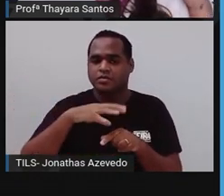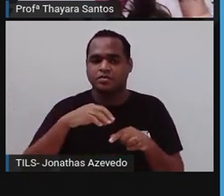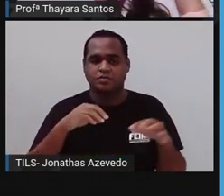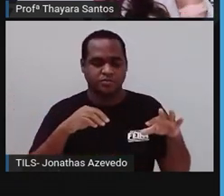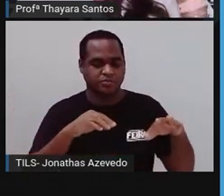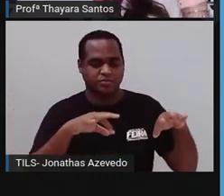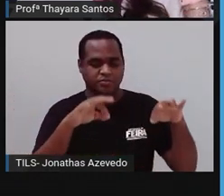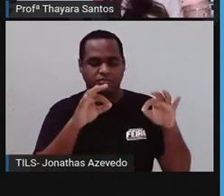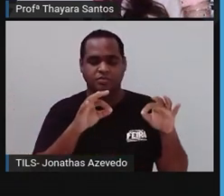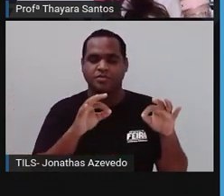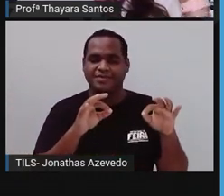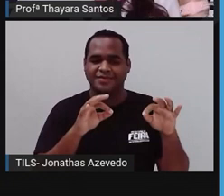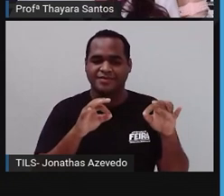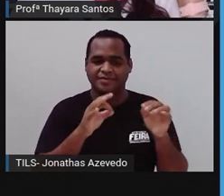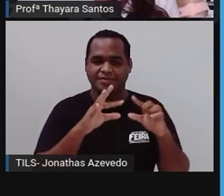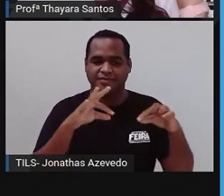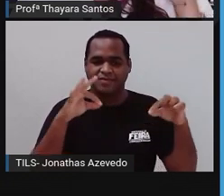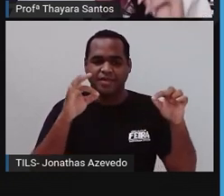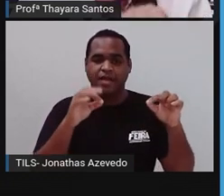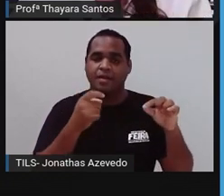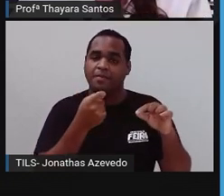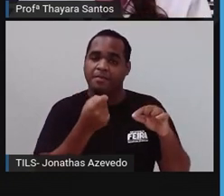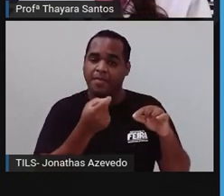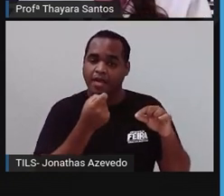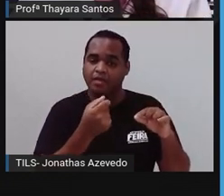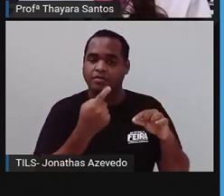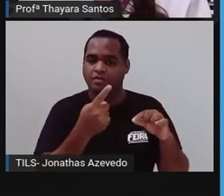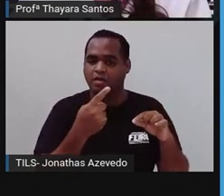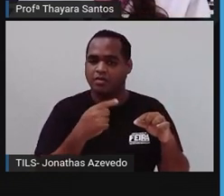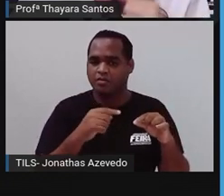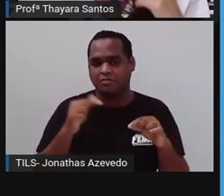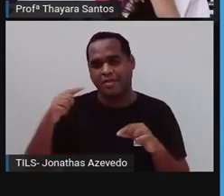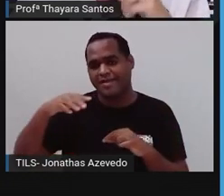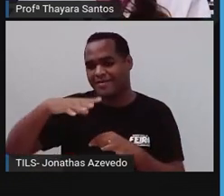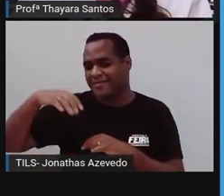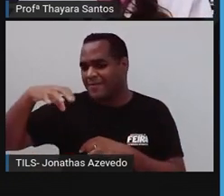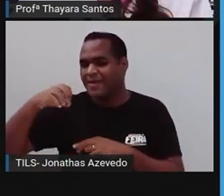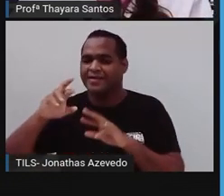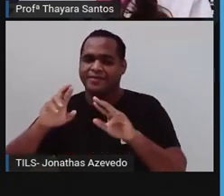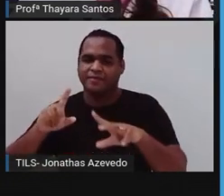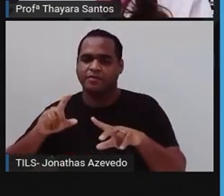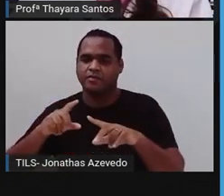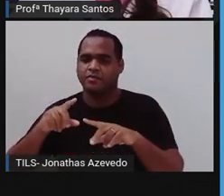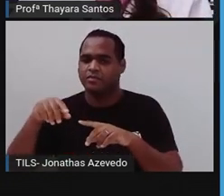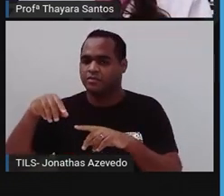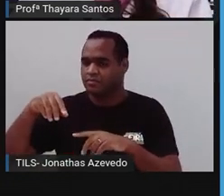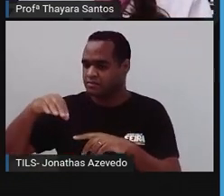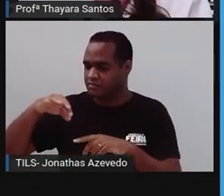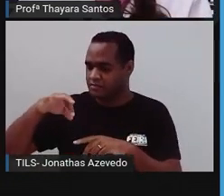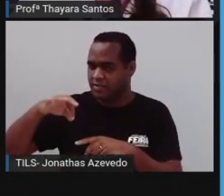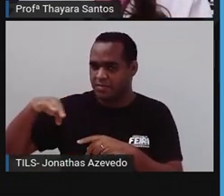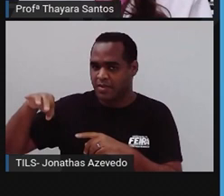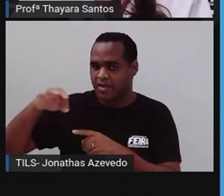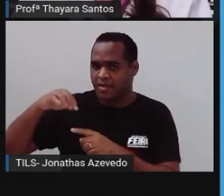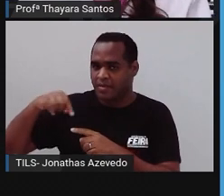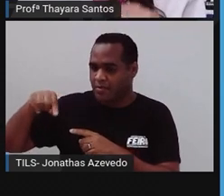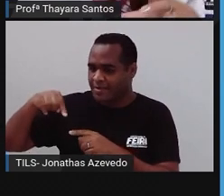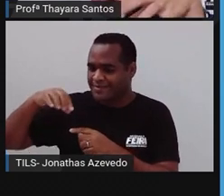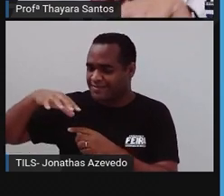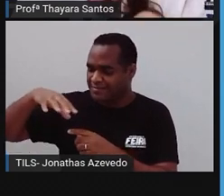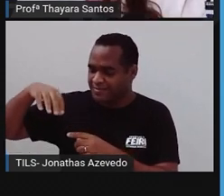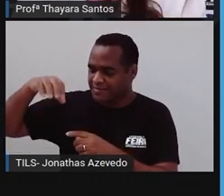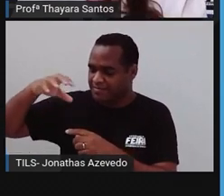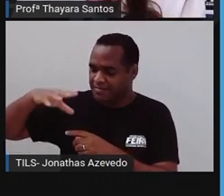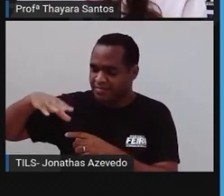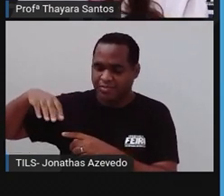voltados para cima também, junto da boca. No caso da medusa, os tentáculos estão perto da boca, mas